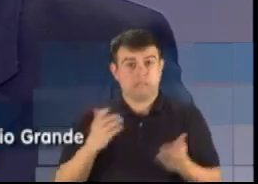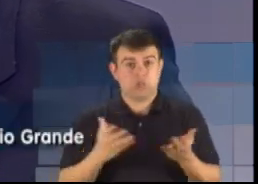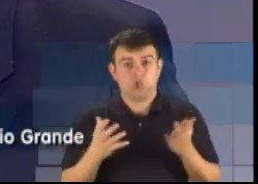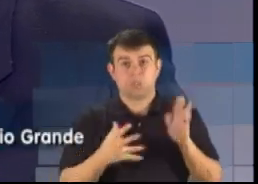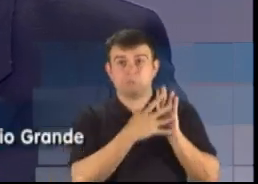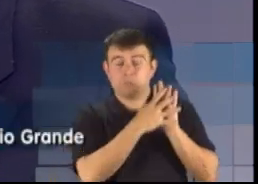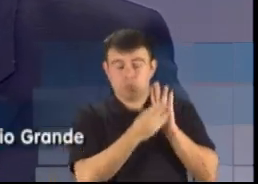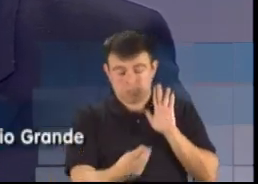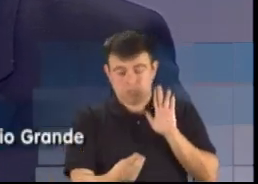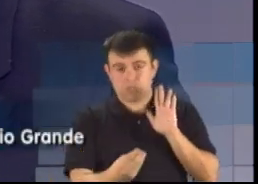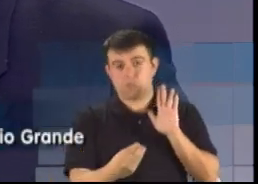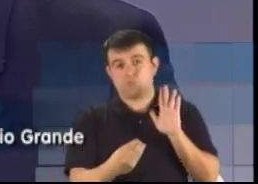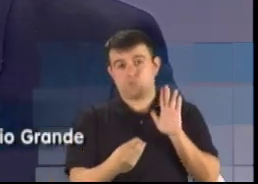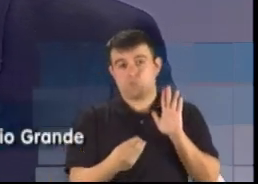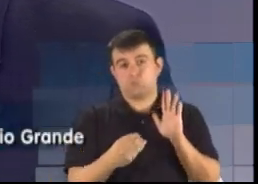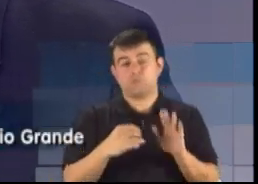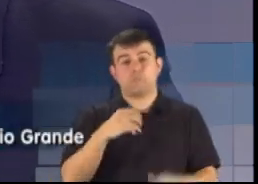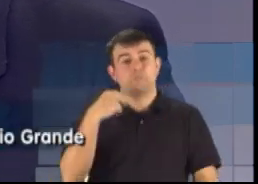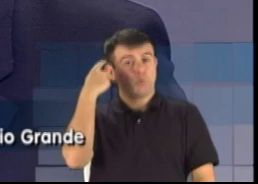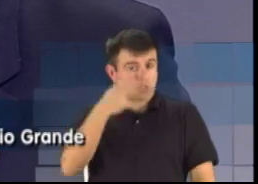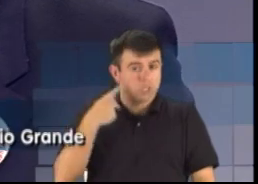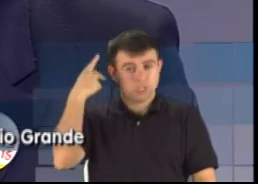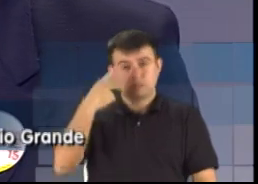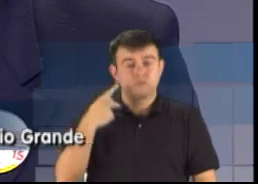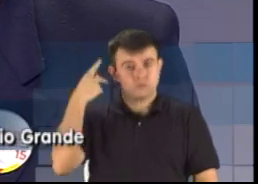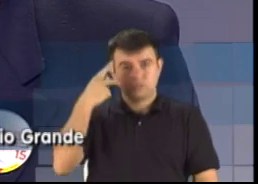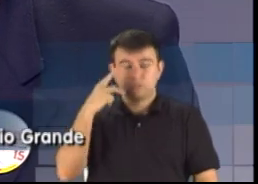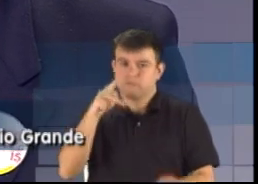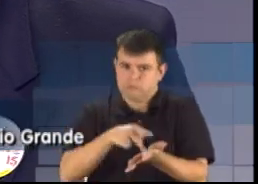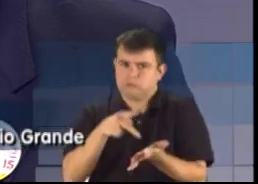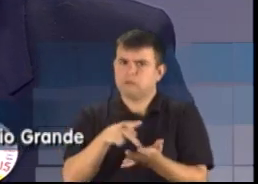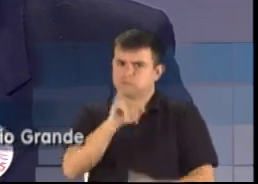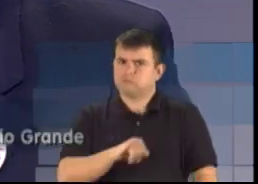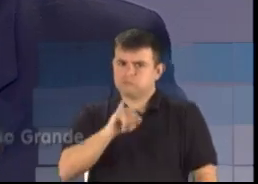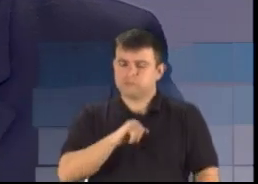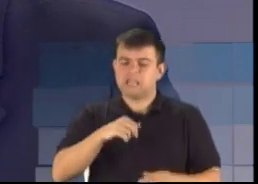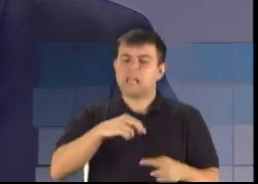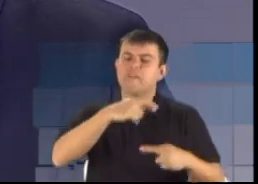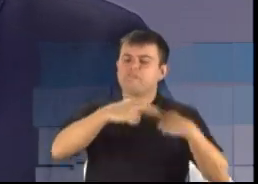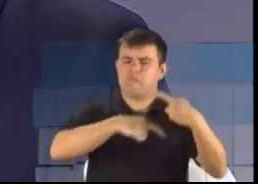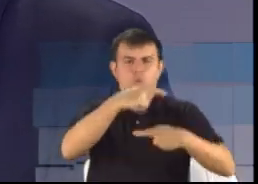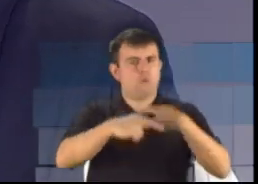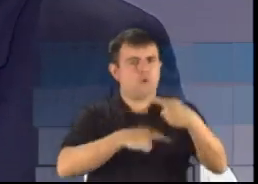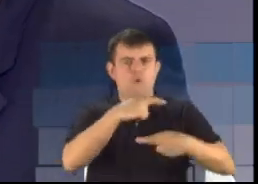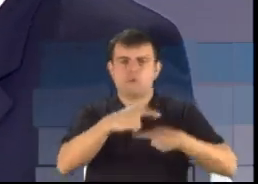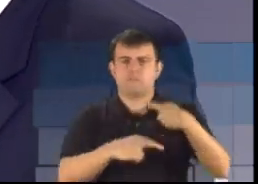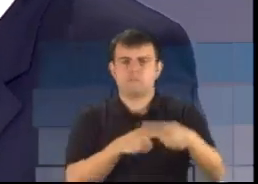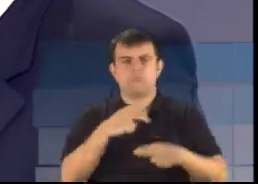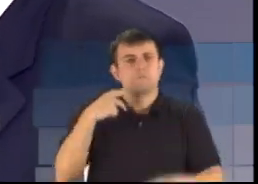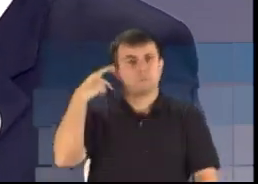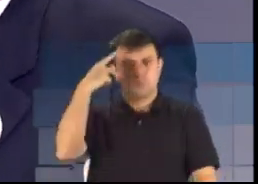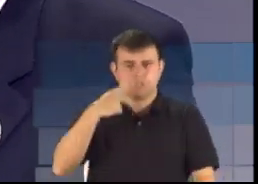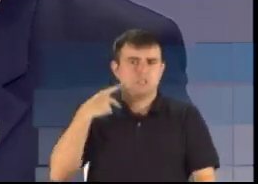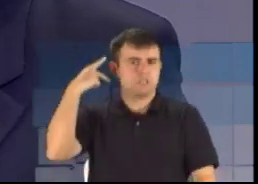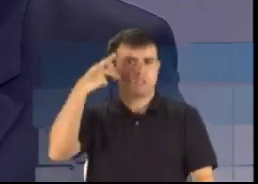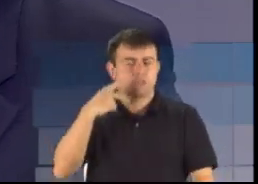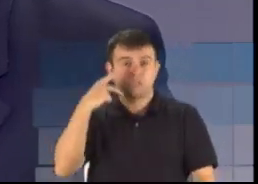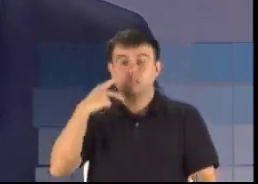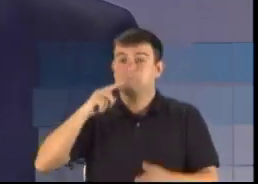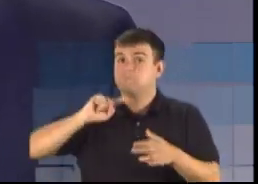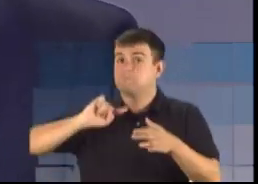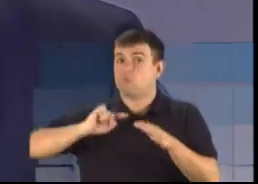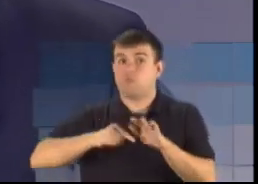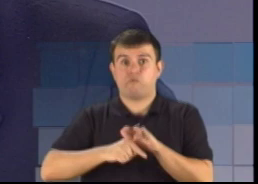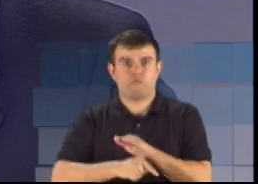aí está? Tenho dúvida que nós precisamos de uma reforma política urgente no nosso país, mas uma reforma política profunda.